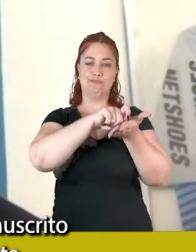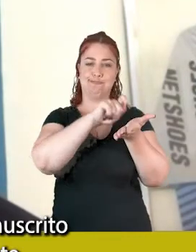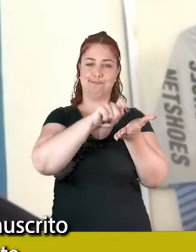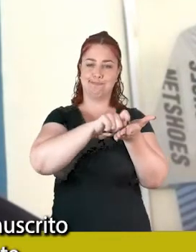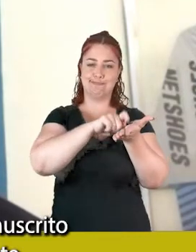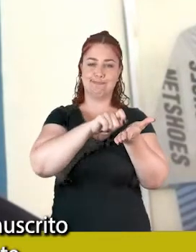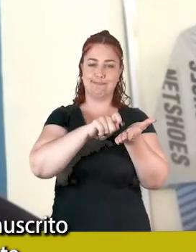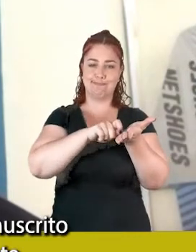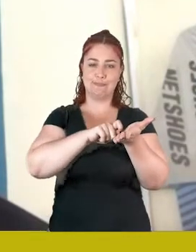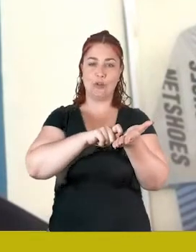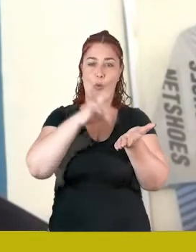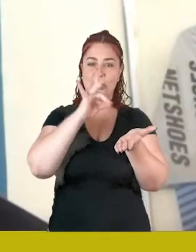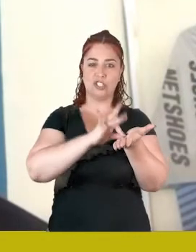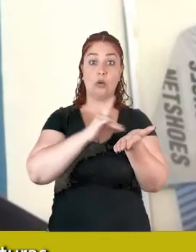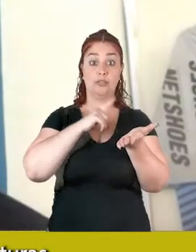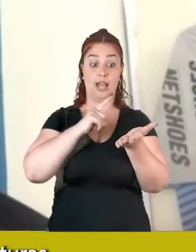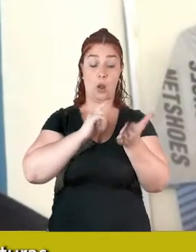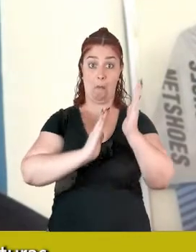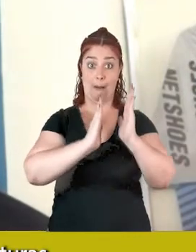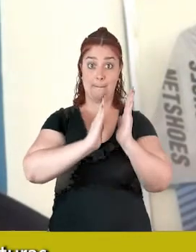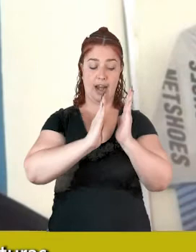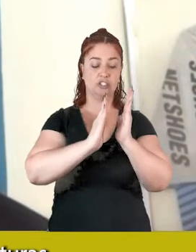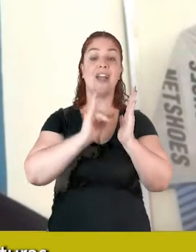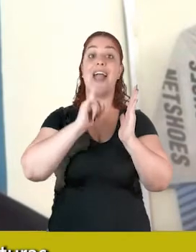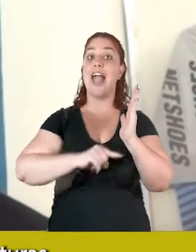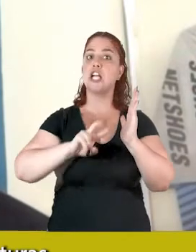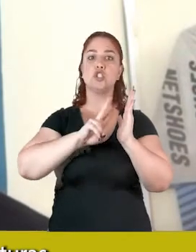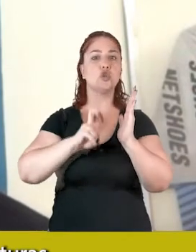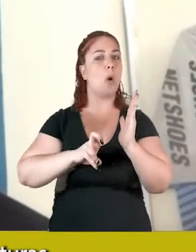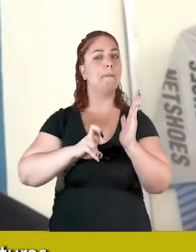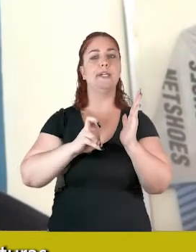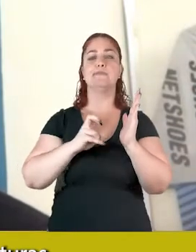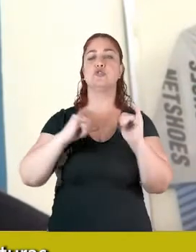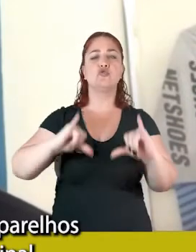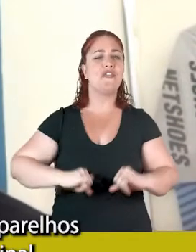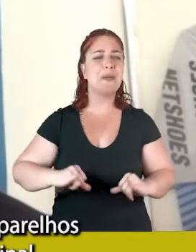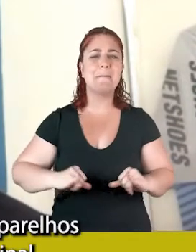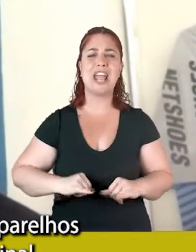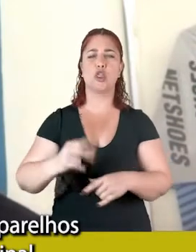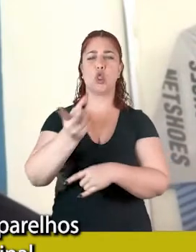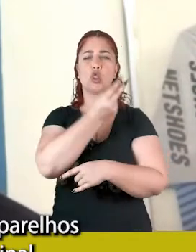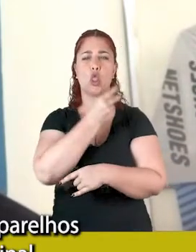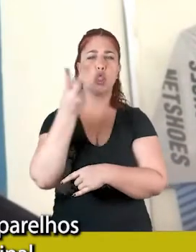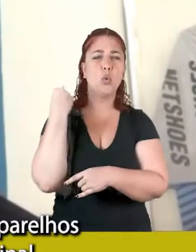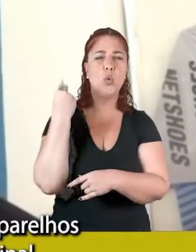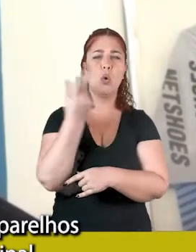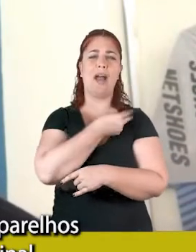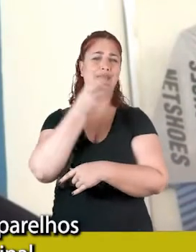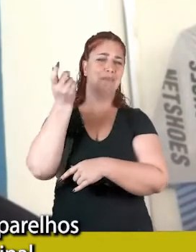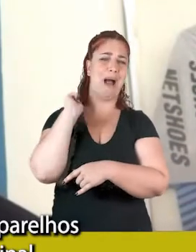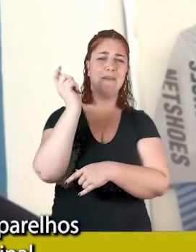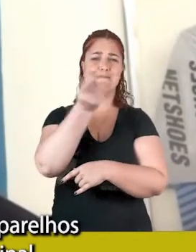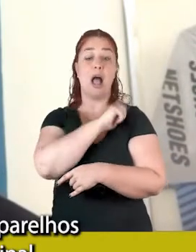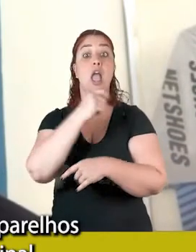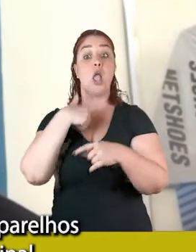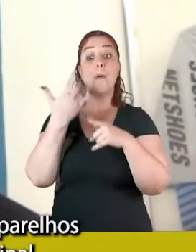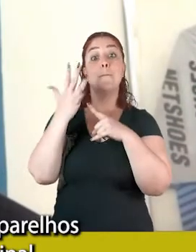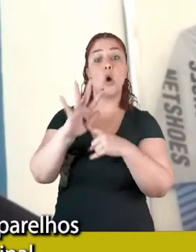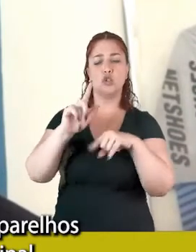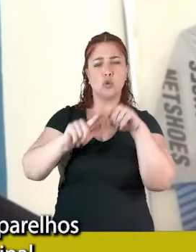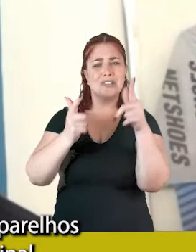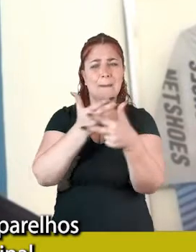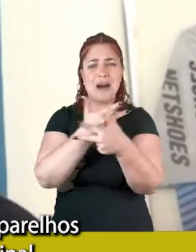tem lá uma parte que é só sobre torturas. então, eu mostro os aparelhos,